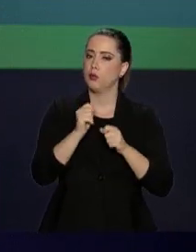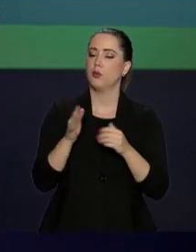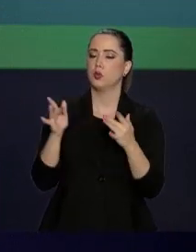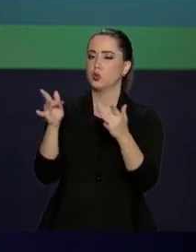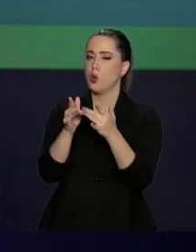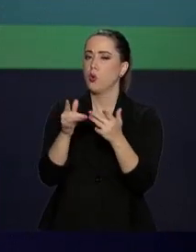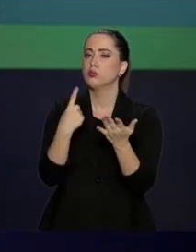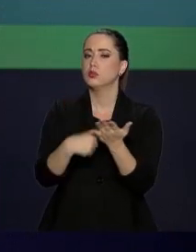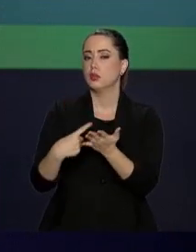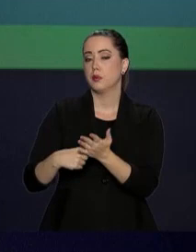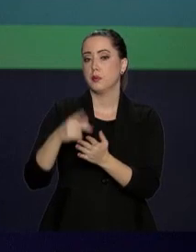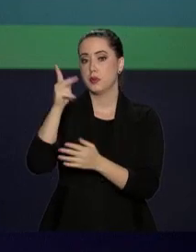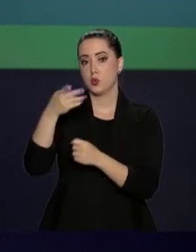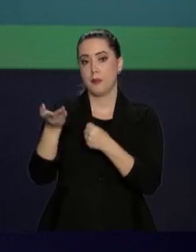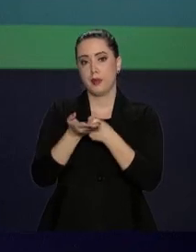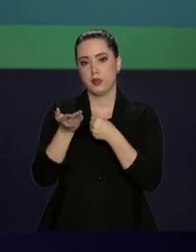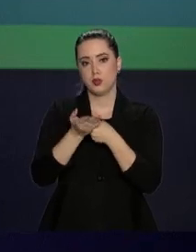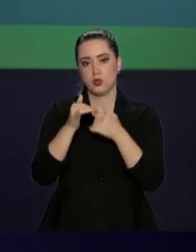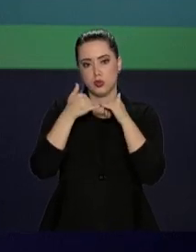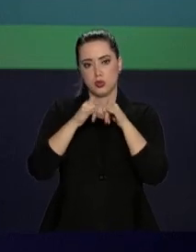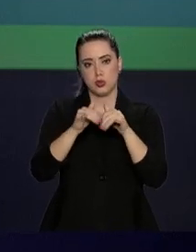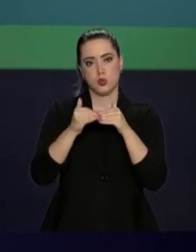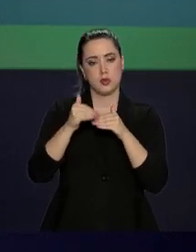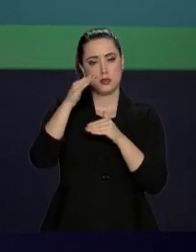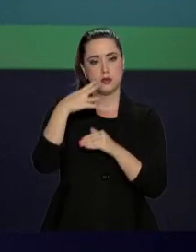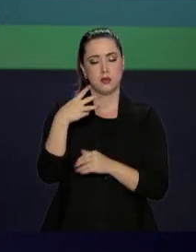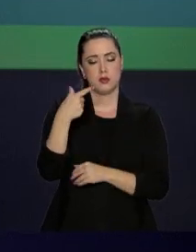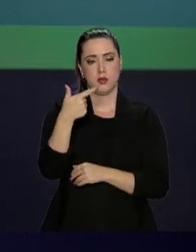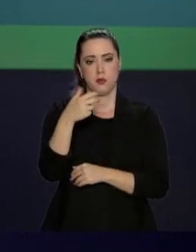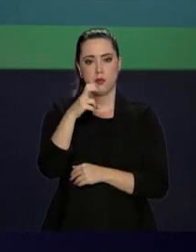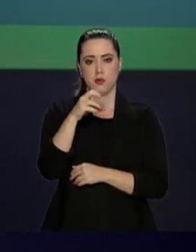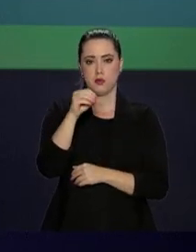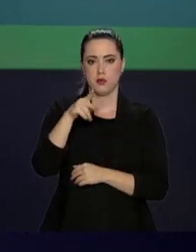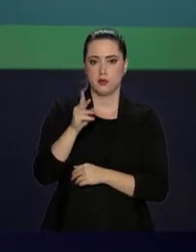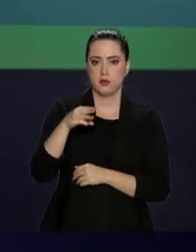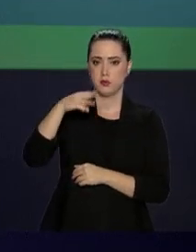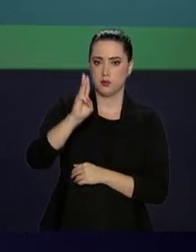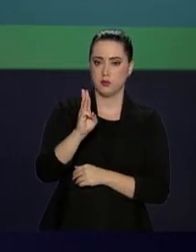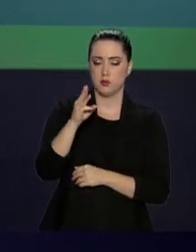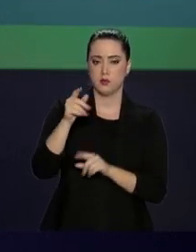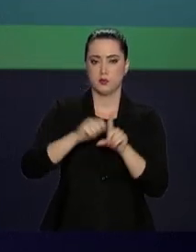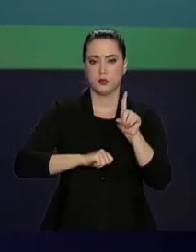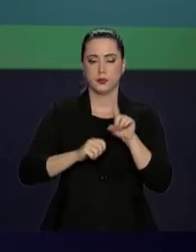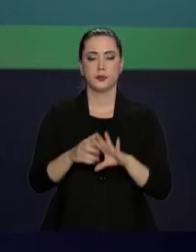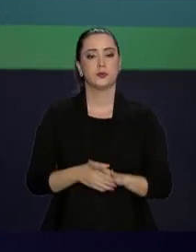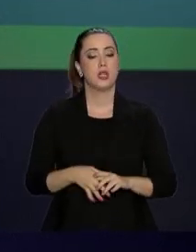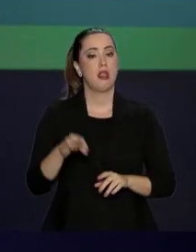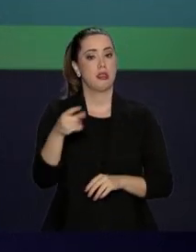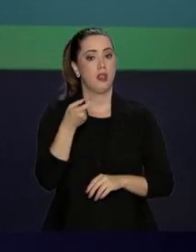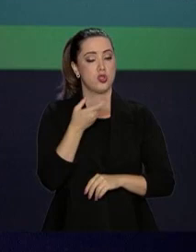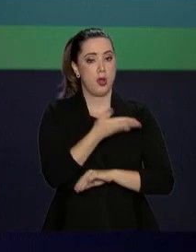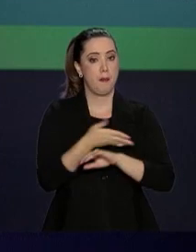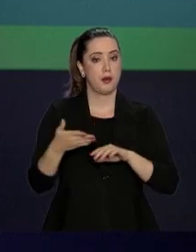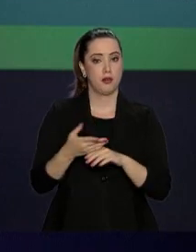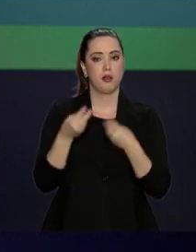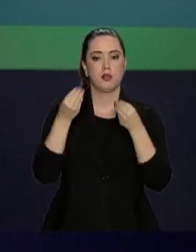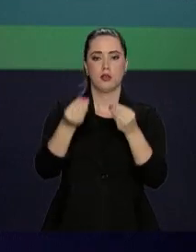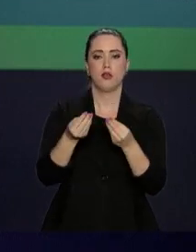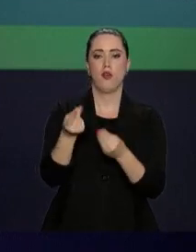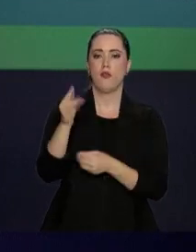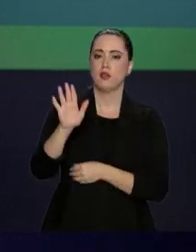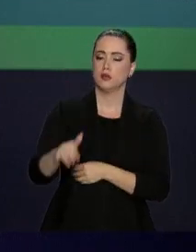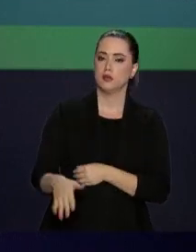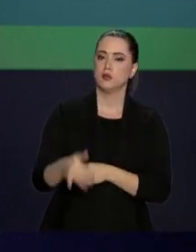adesão quem tem um consumo médio de energia elétrica superior a 250 kW por mês. A tarifa branca garante um